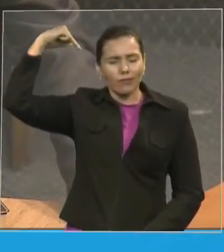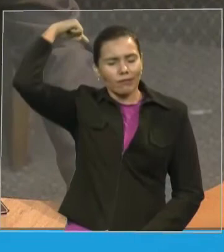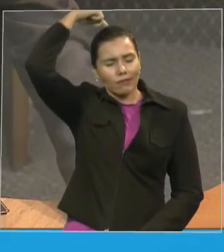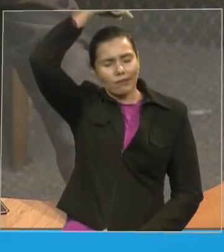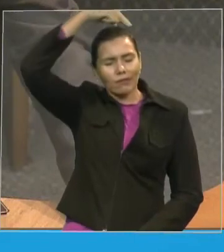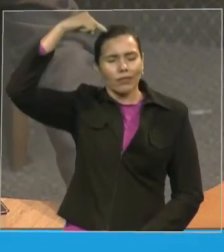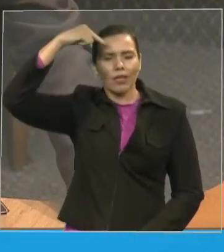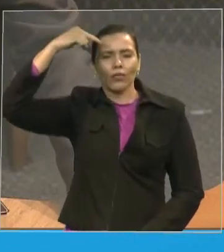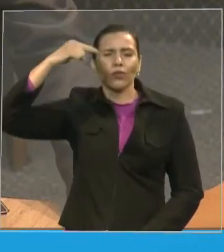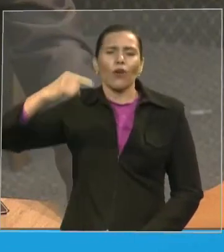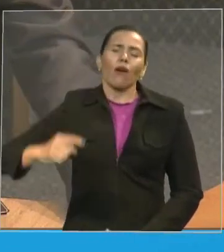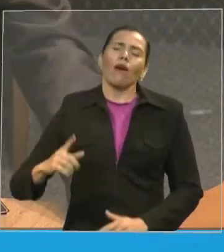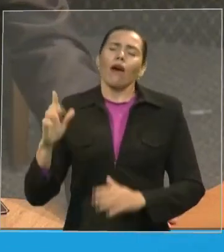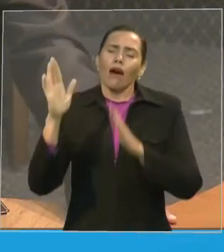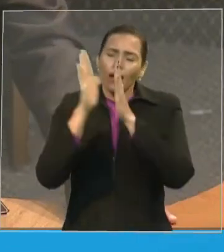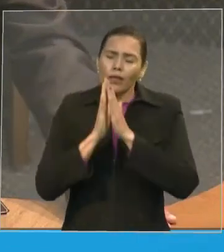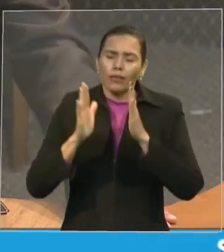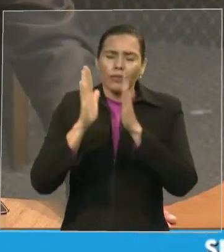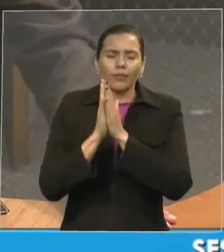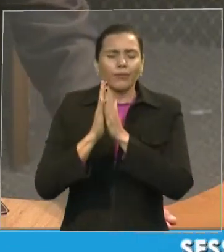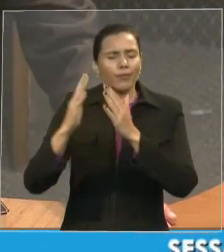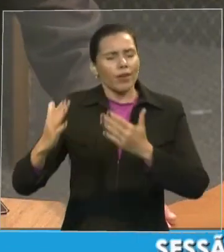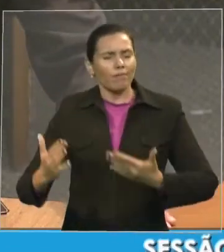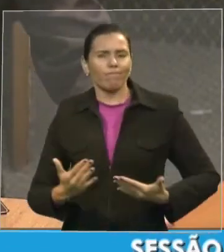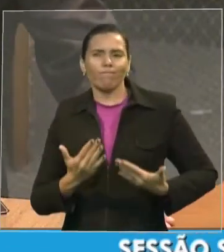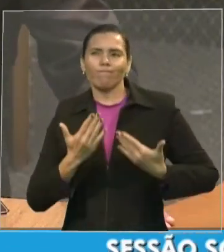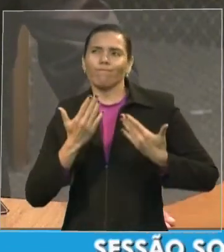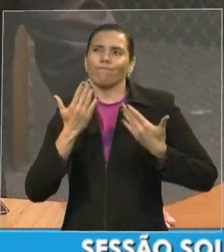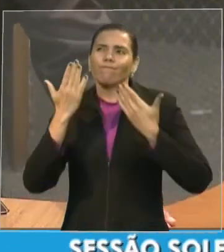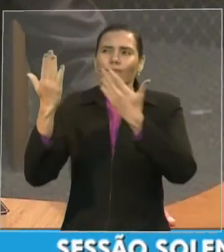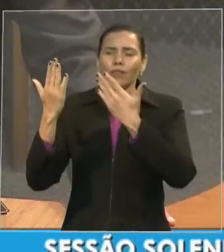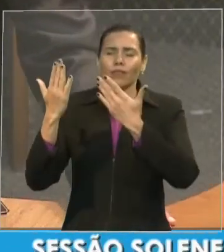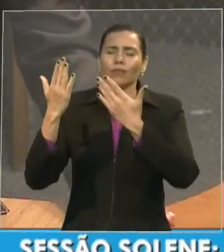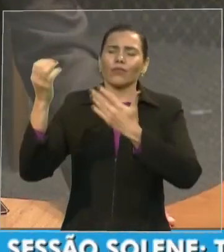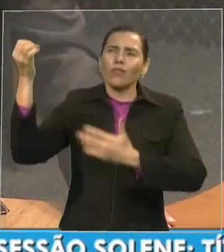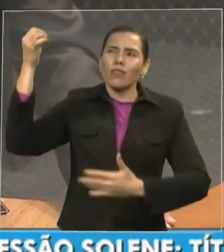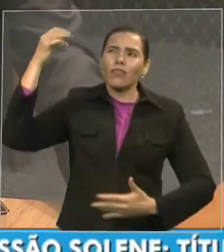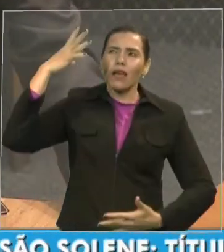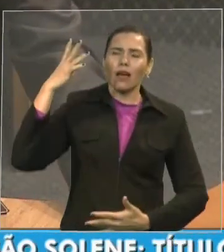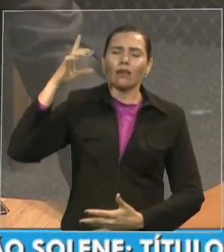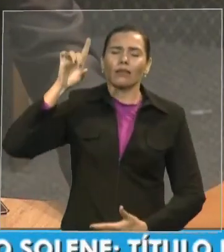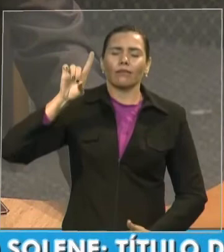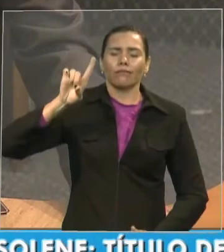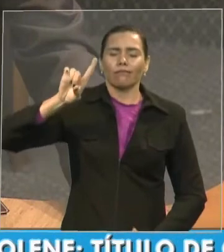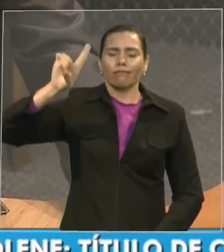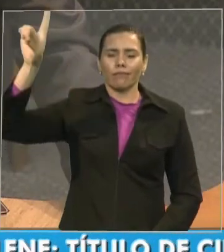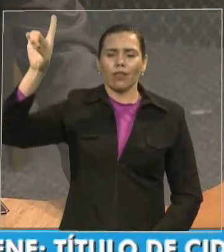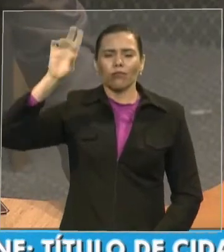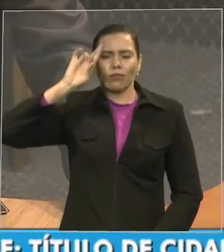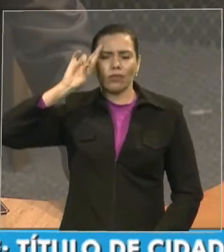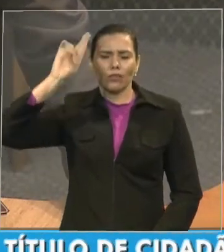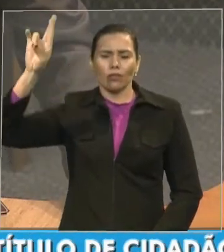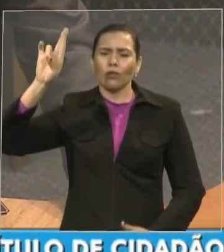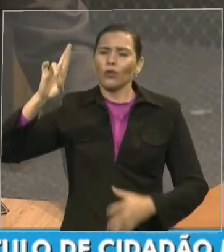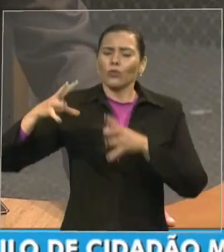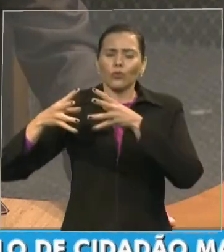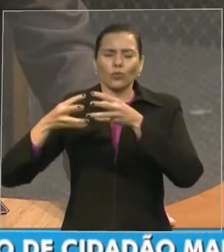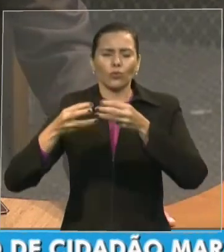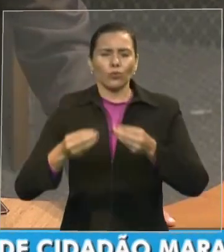graças meu Senhor sinceramente por tudo quanto Tu tens